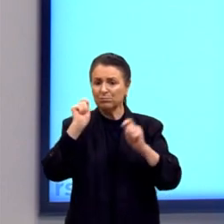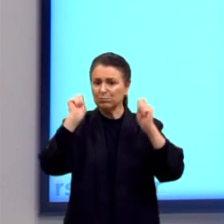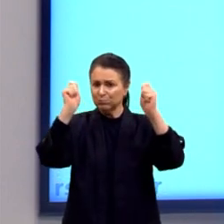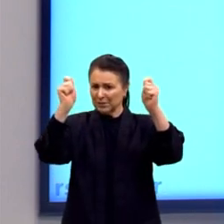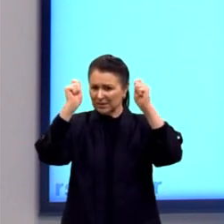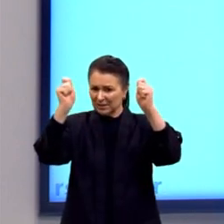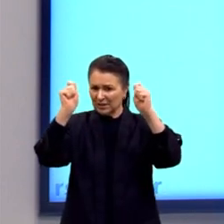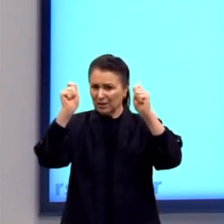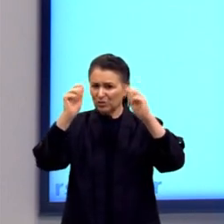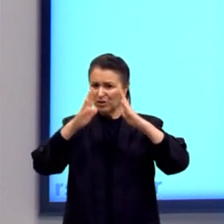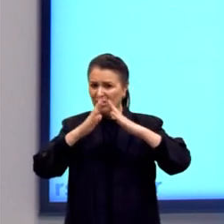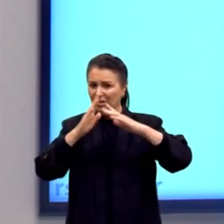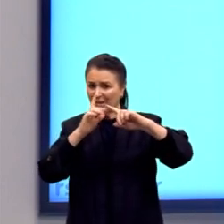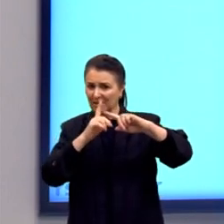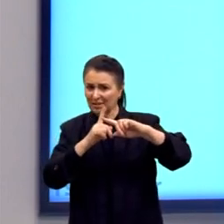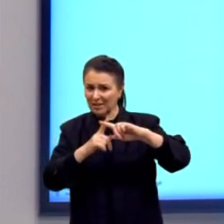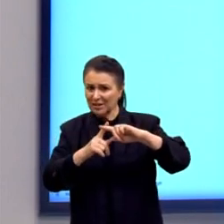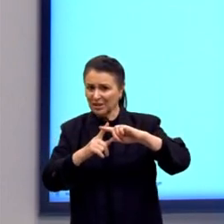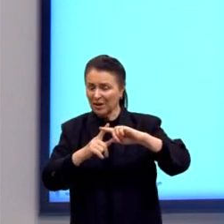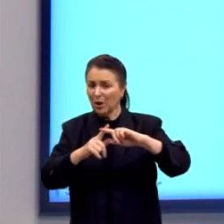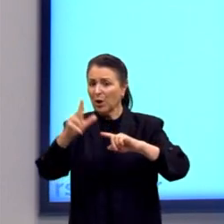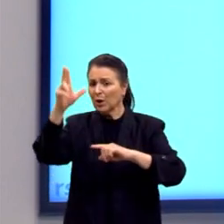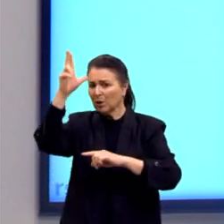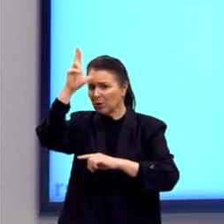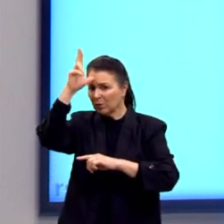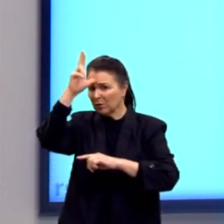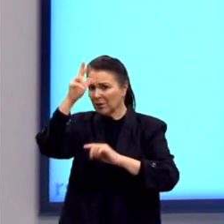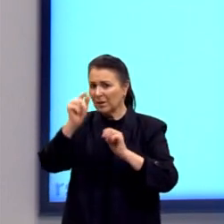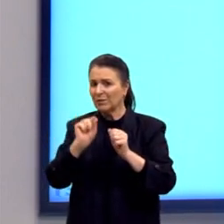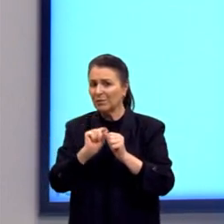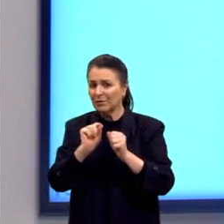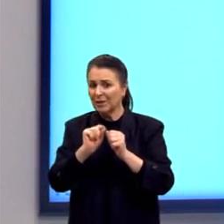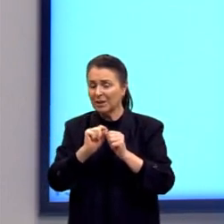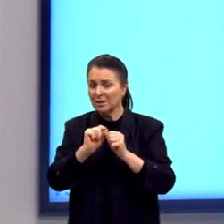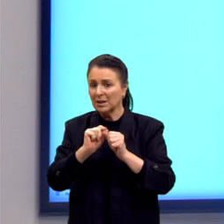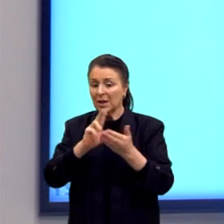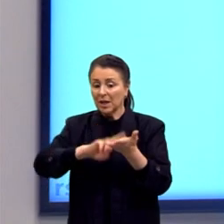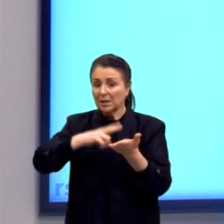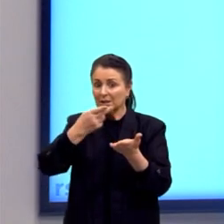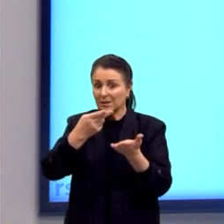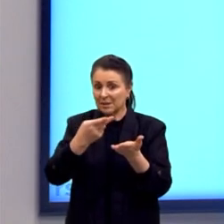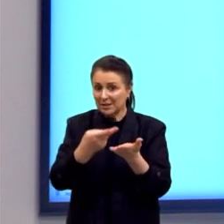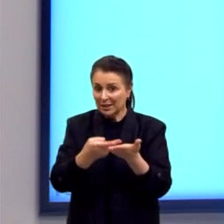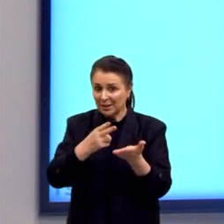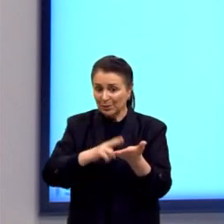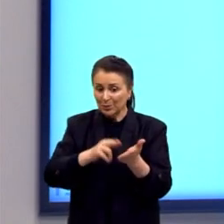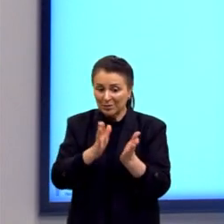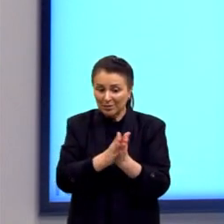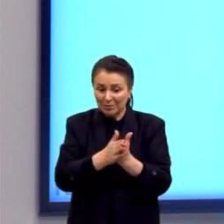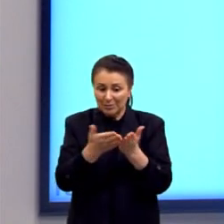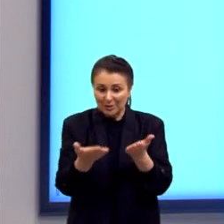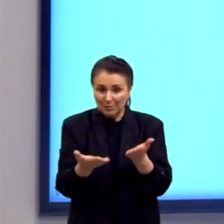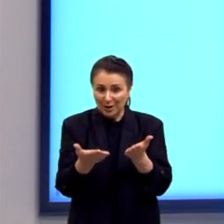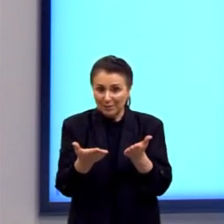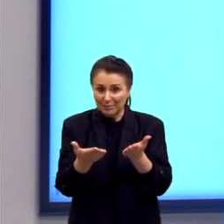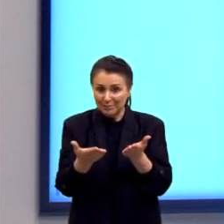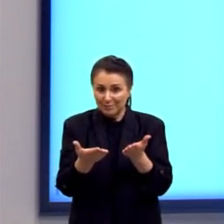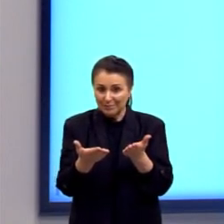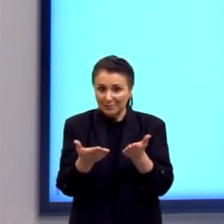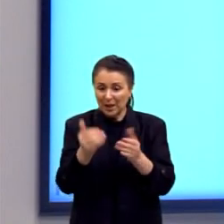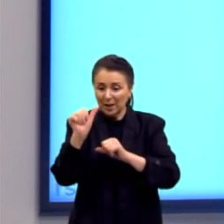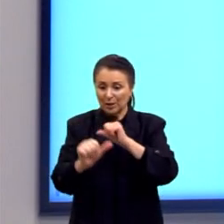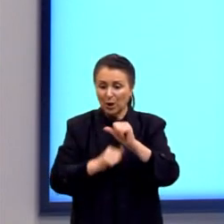O o Martinho Lutero faz? Ele traduz a Bíblia para o alemão. E isso